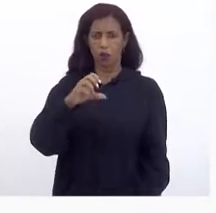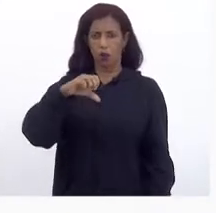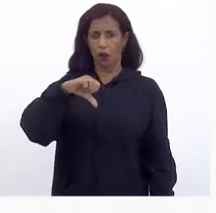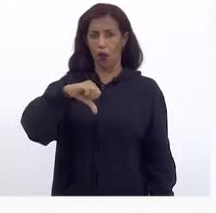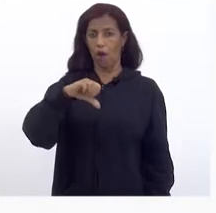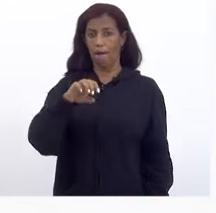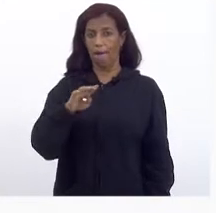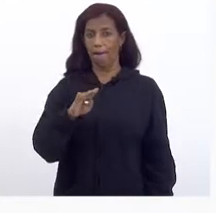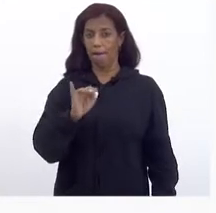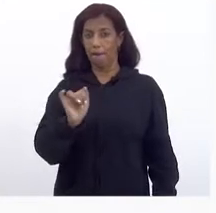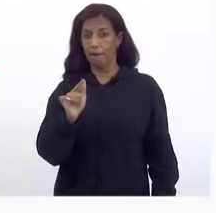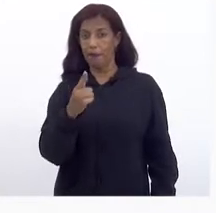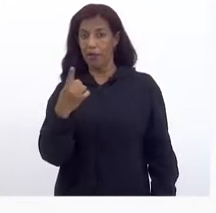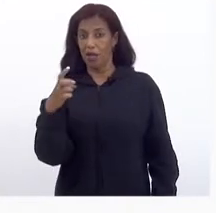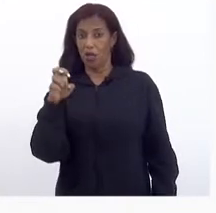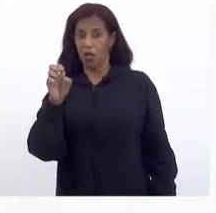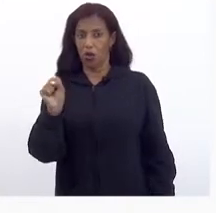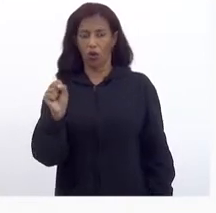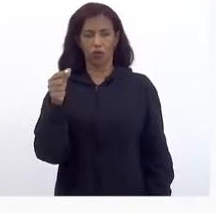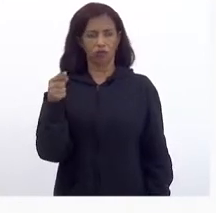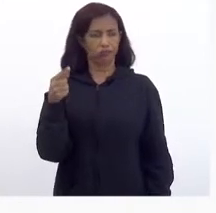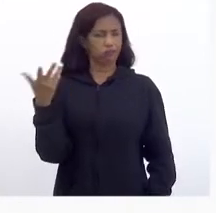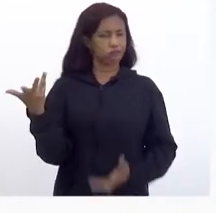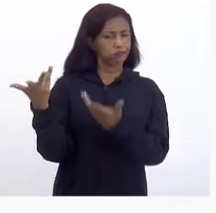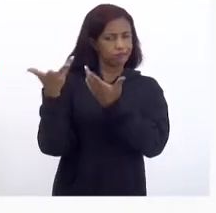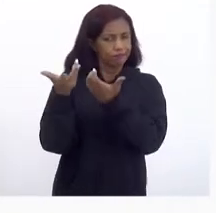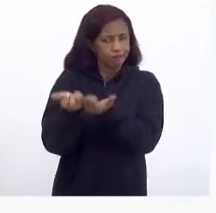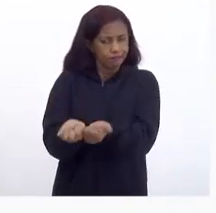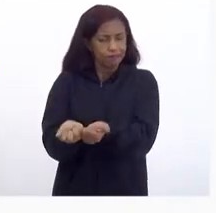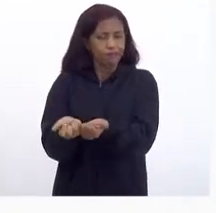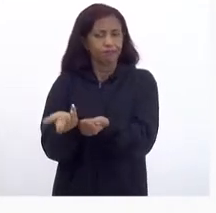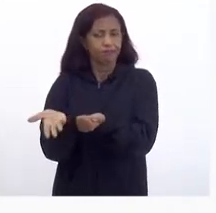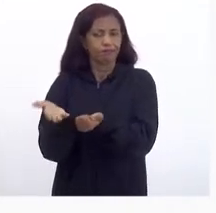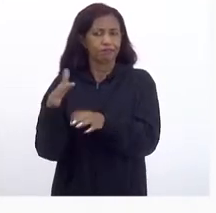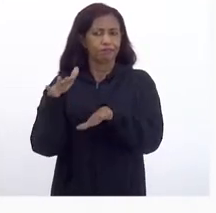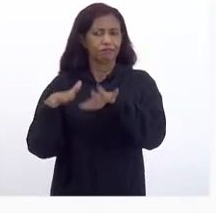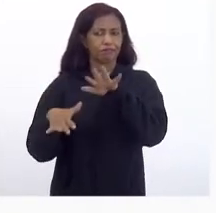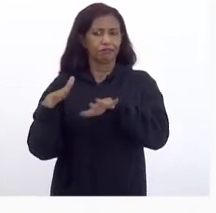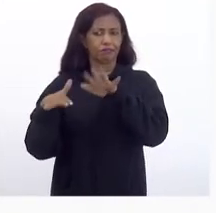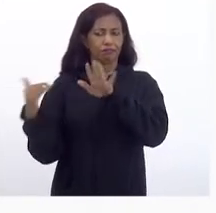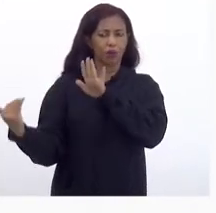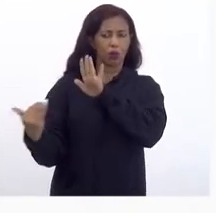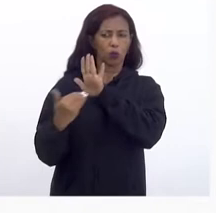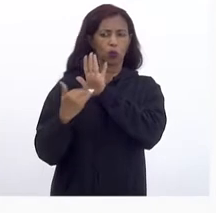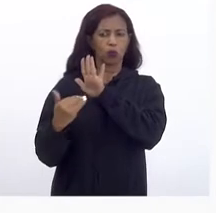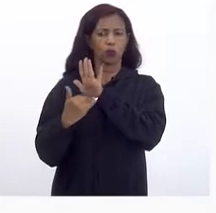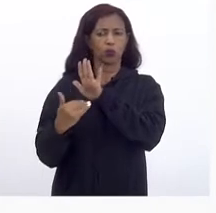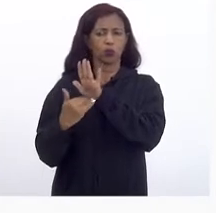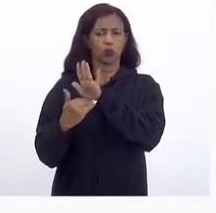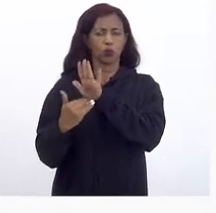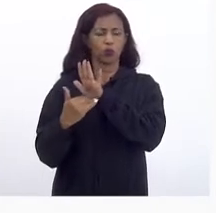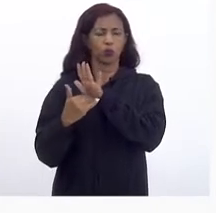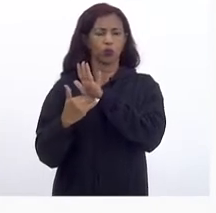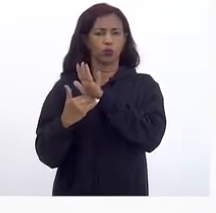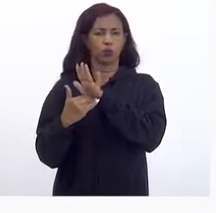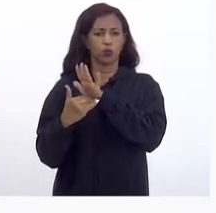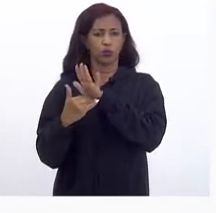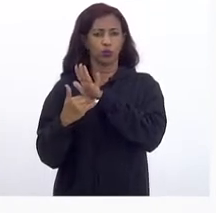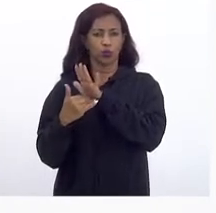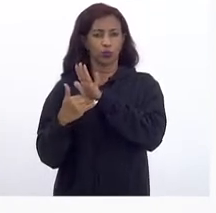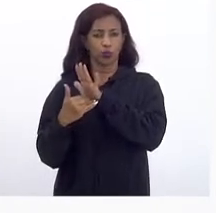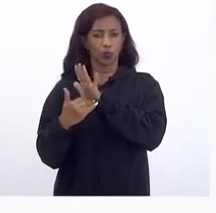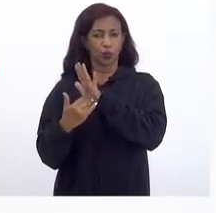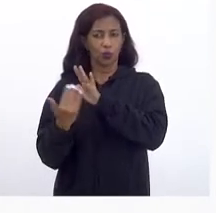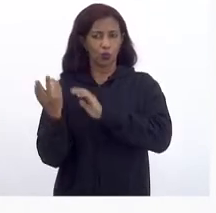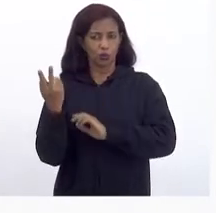Era Considerando A última Atualização Que nós